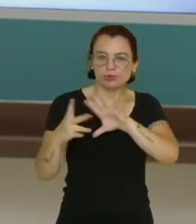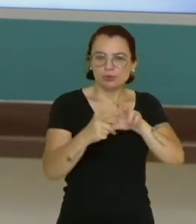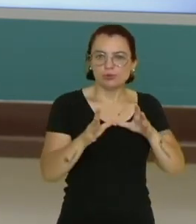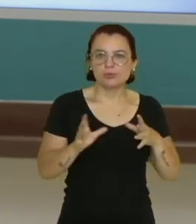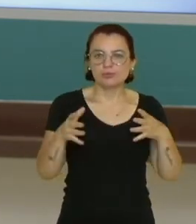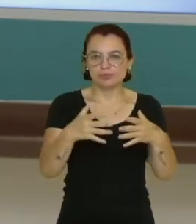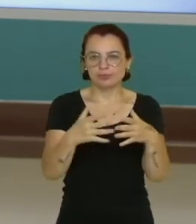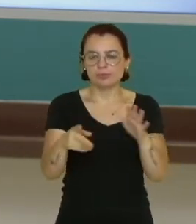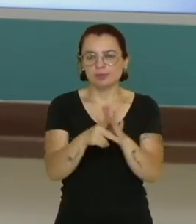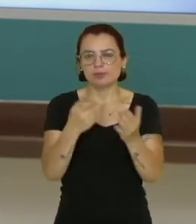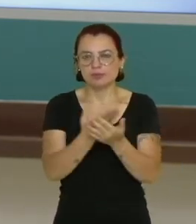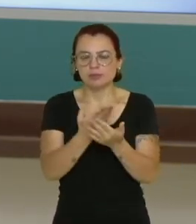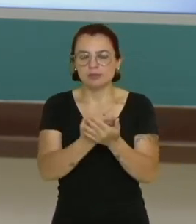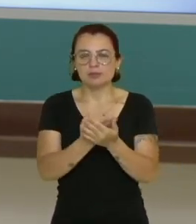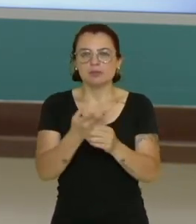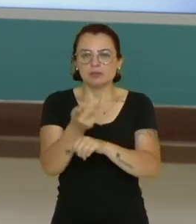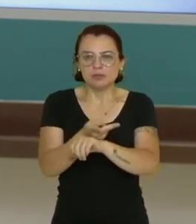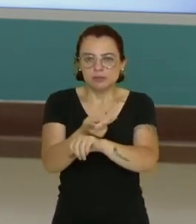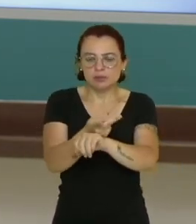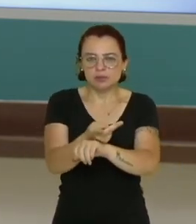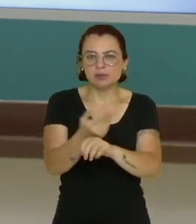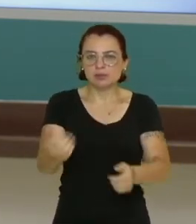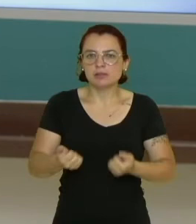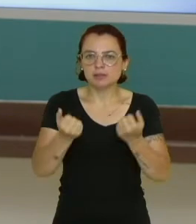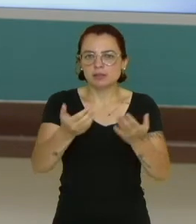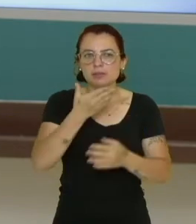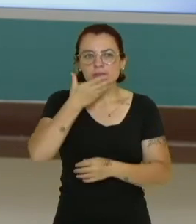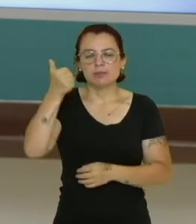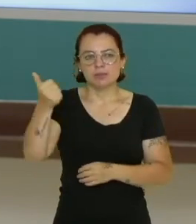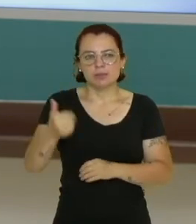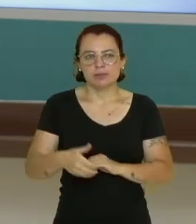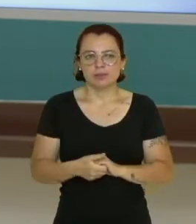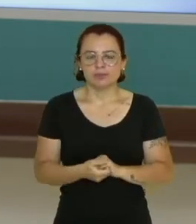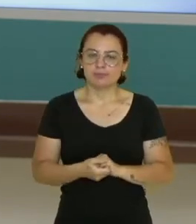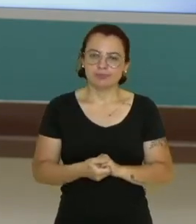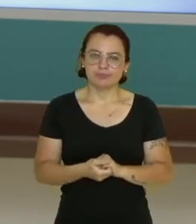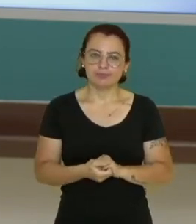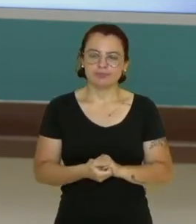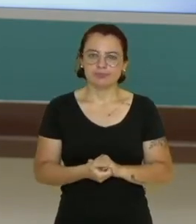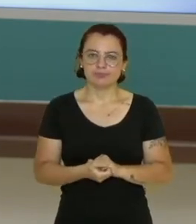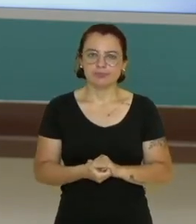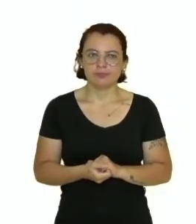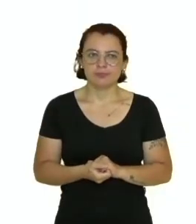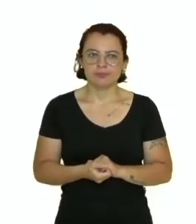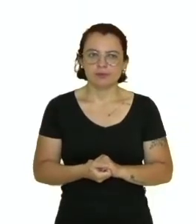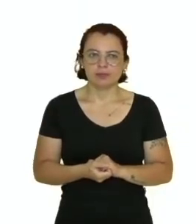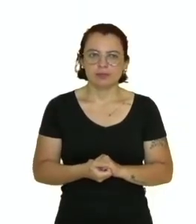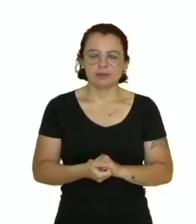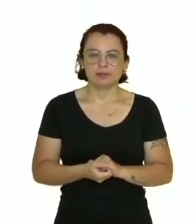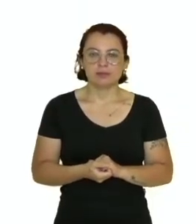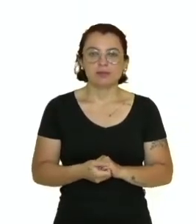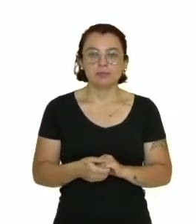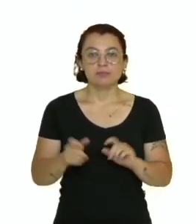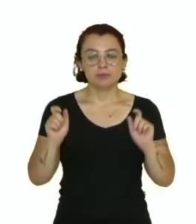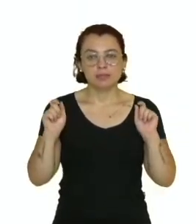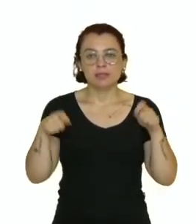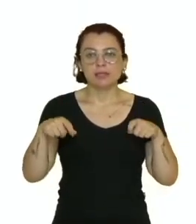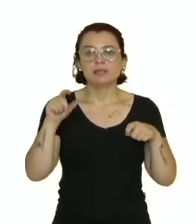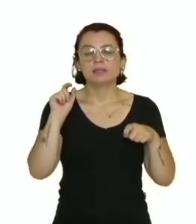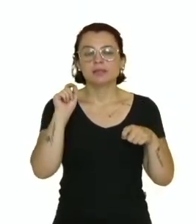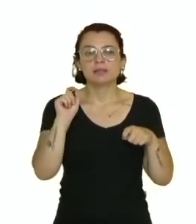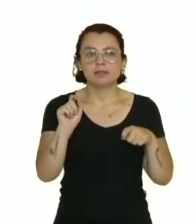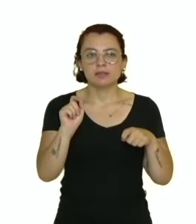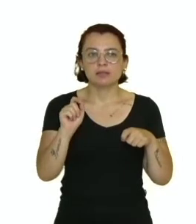escolar na busca de solucionar qualquer fragilidade identificada. E vale a pena sempre remeter que